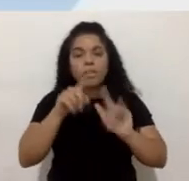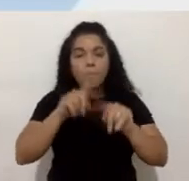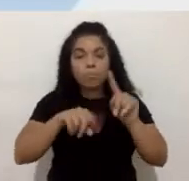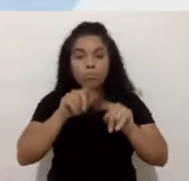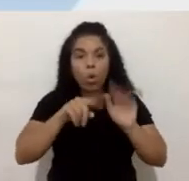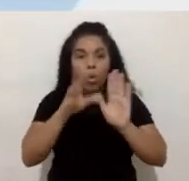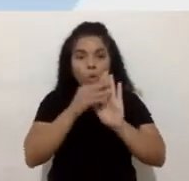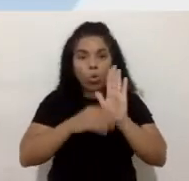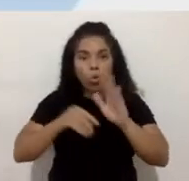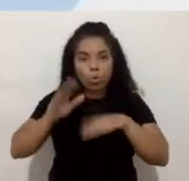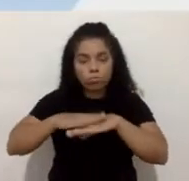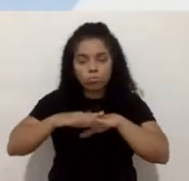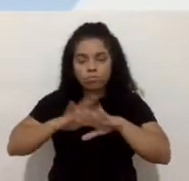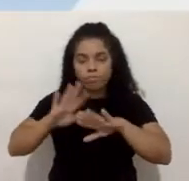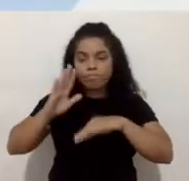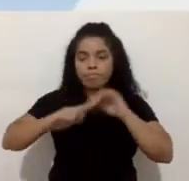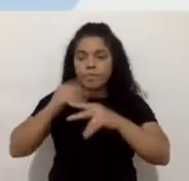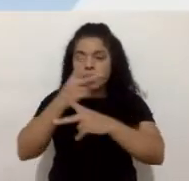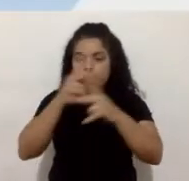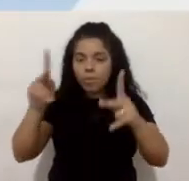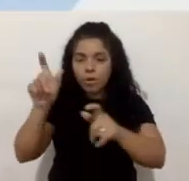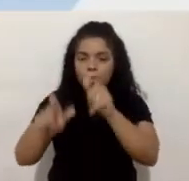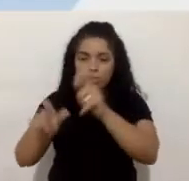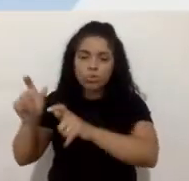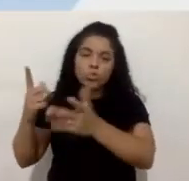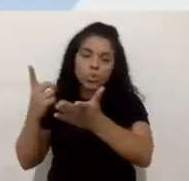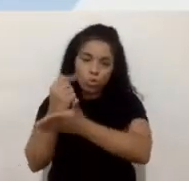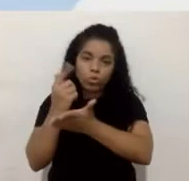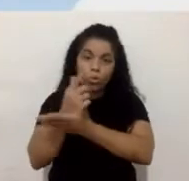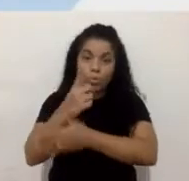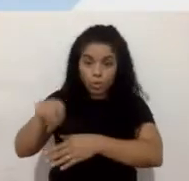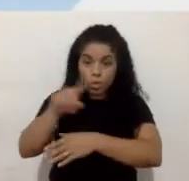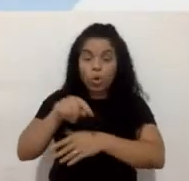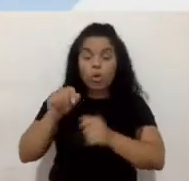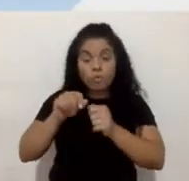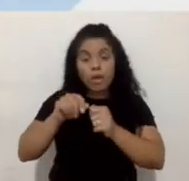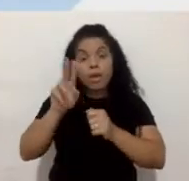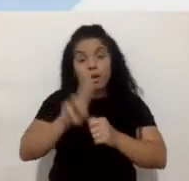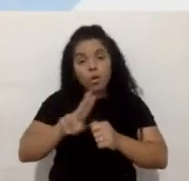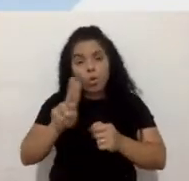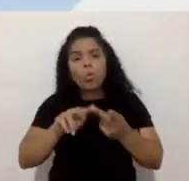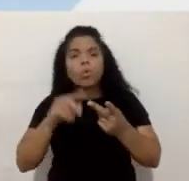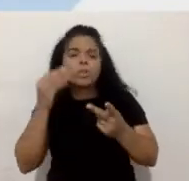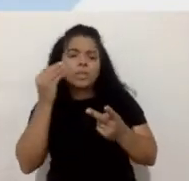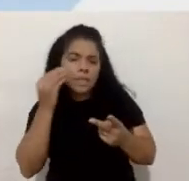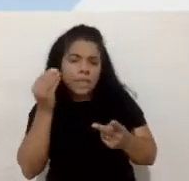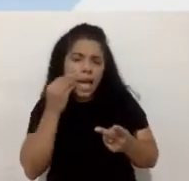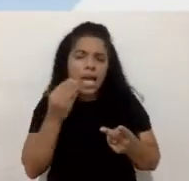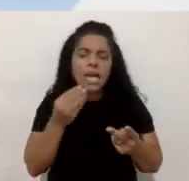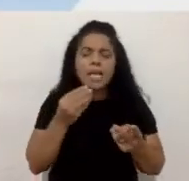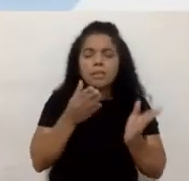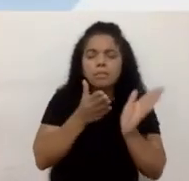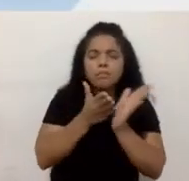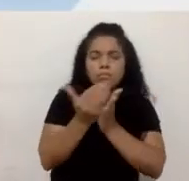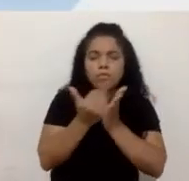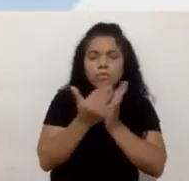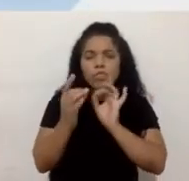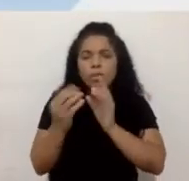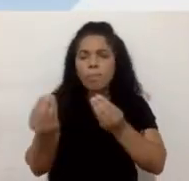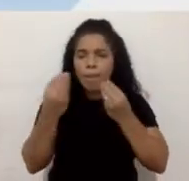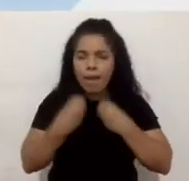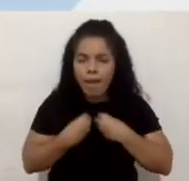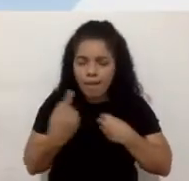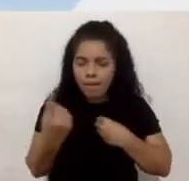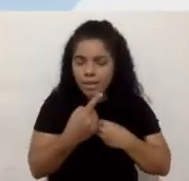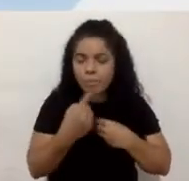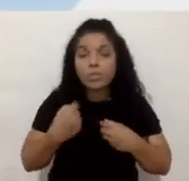dos nossos consumidores e a gente faz com que eles usem, testem, nos deem feedbacks, para a gente entender se a